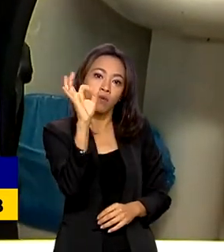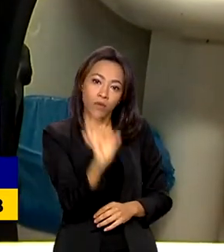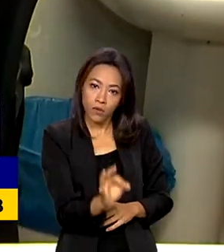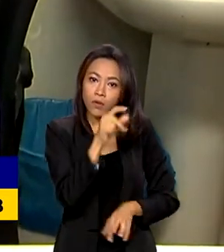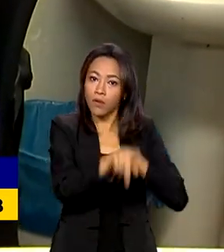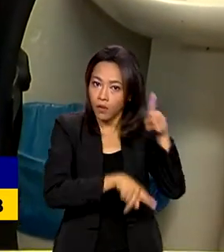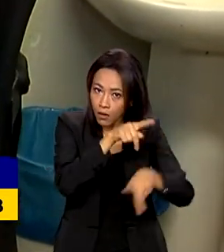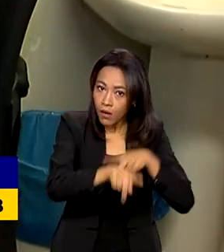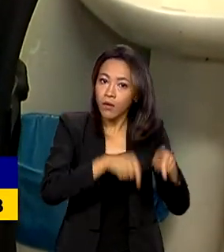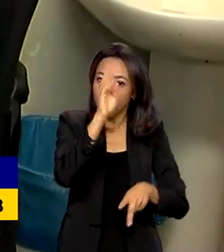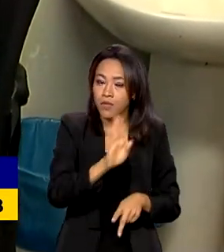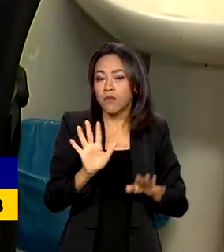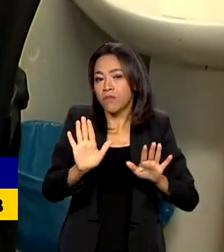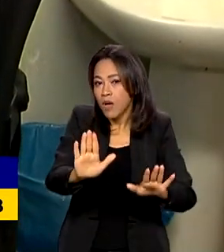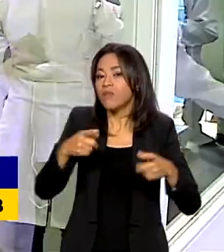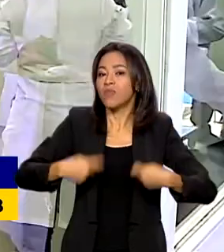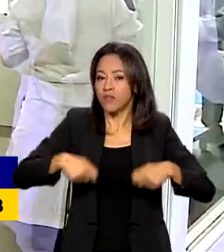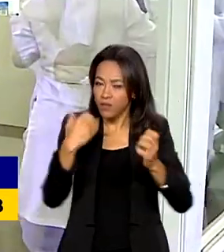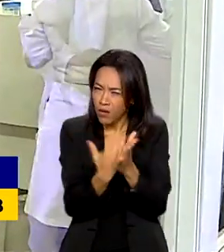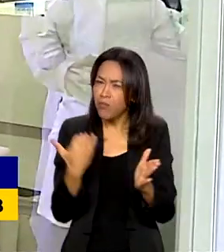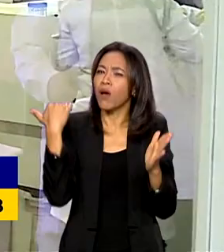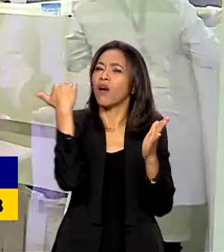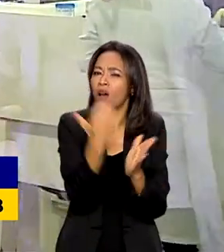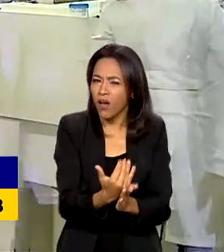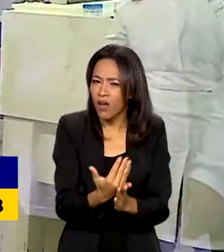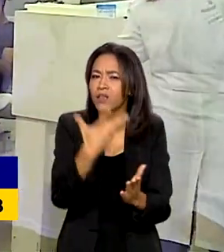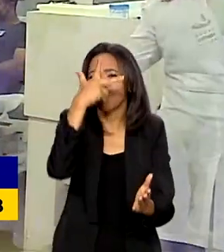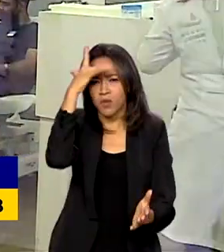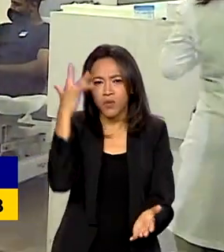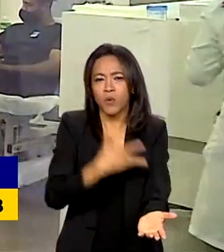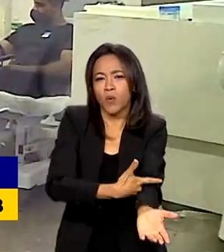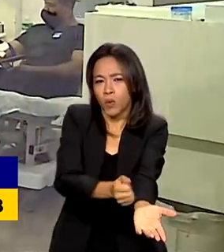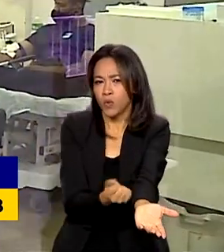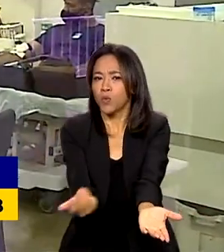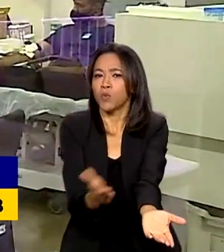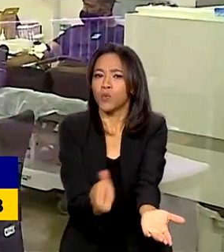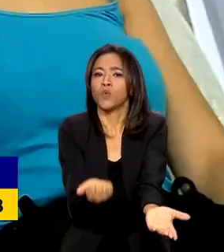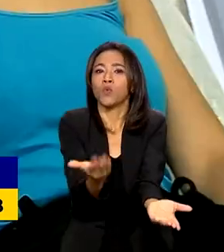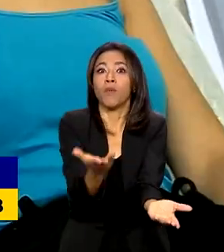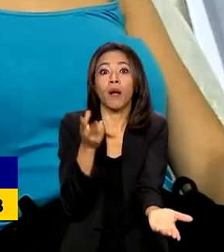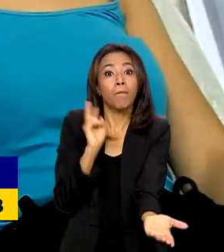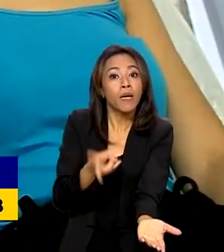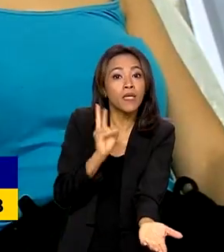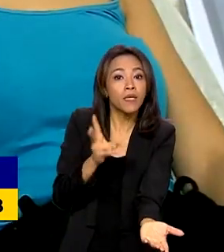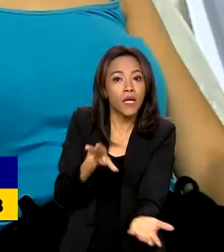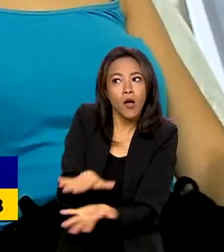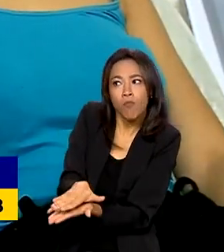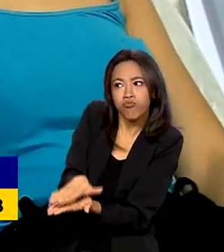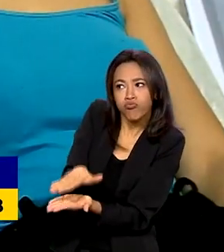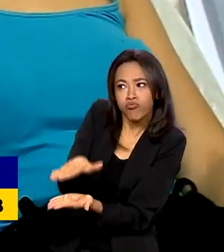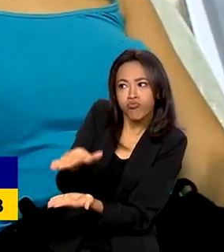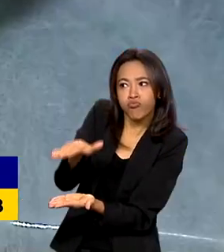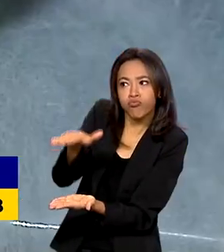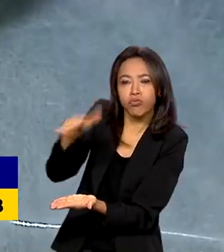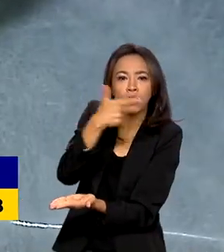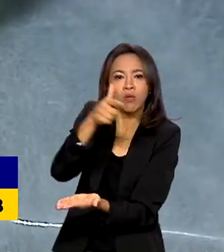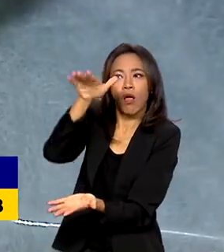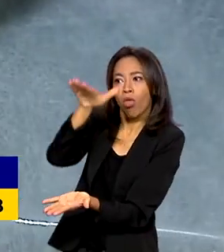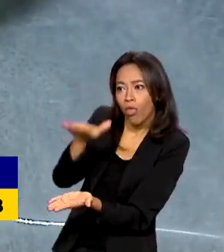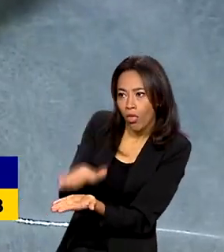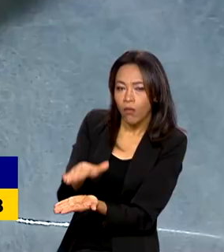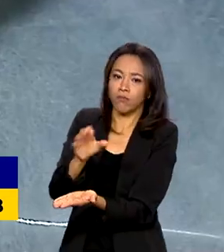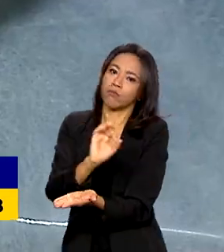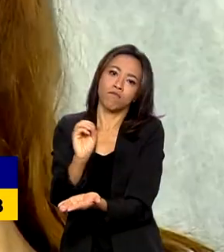brasileira. Mas é preciso aumentar o número de doadores para manter os estoques sem risco de desabastecimento.